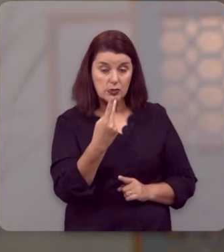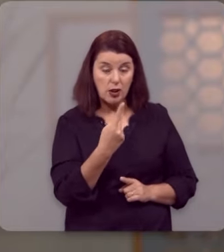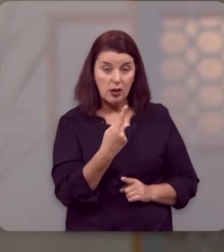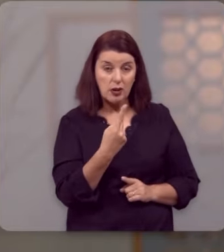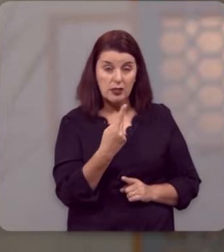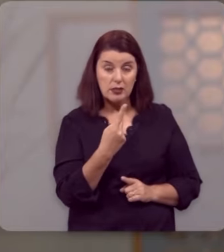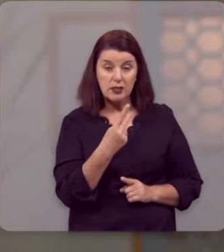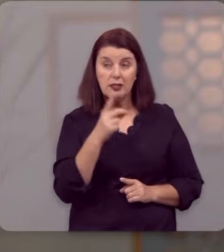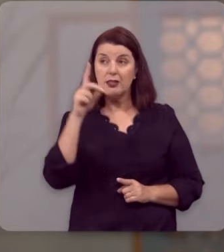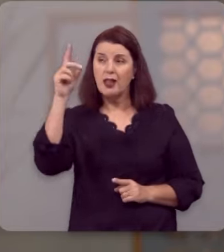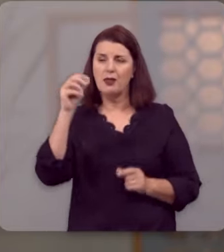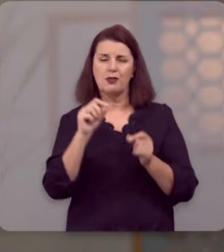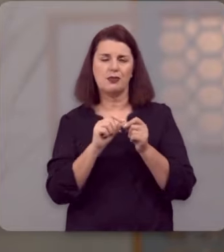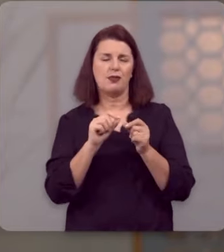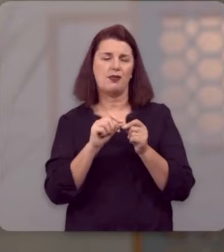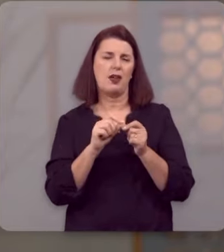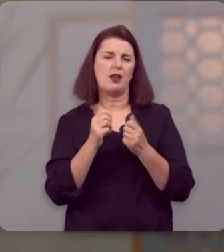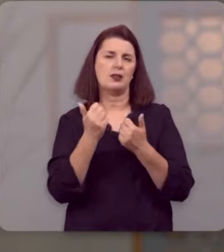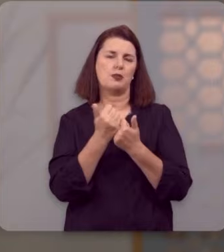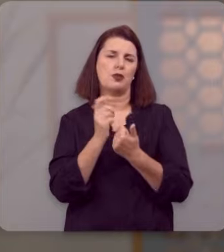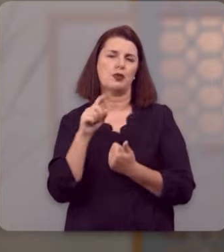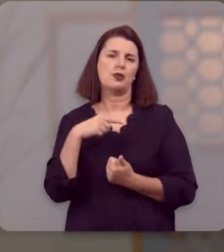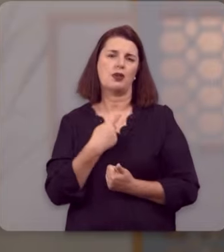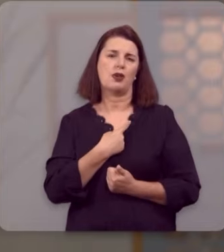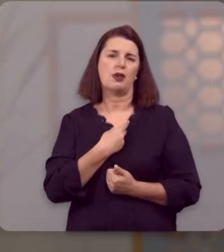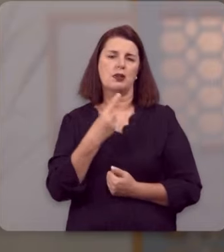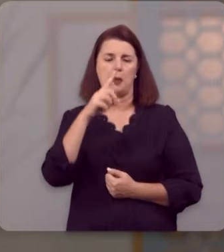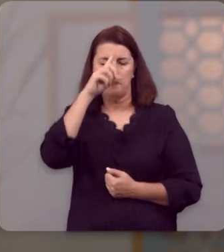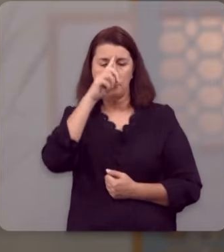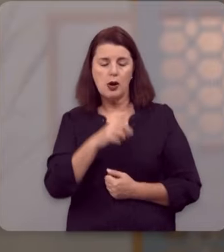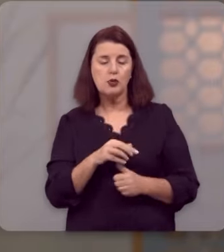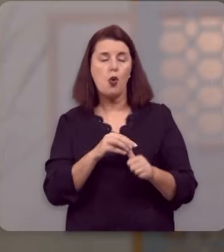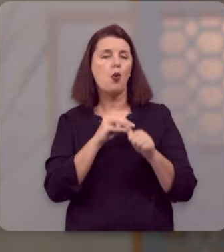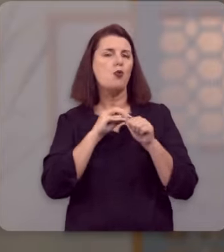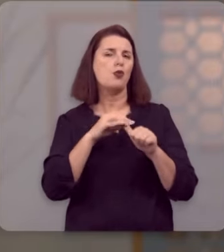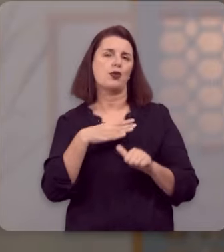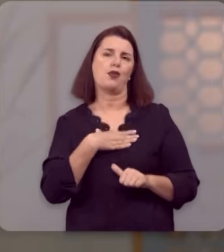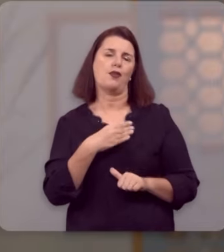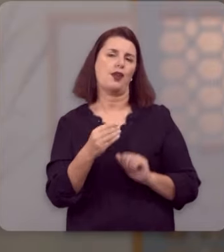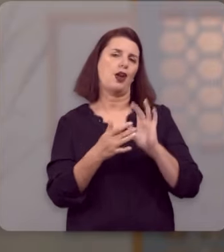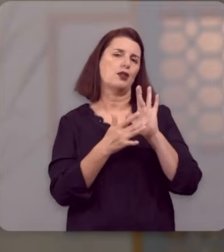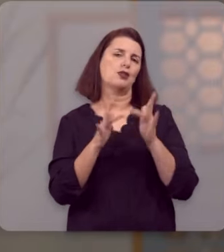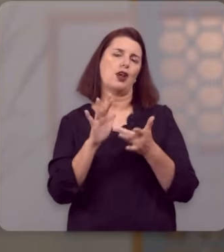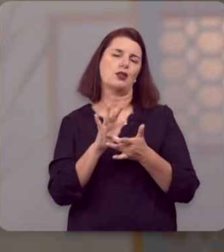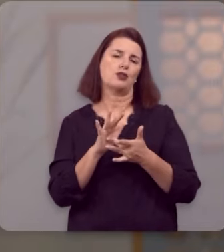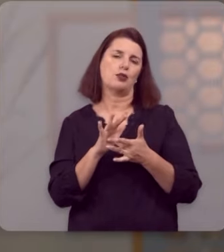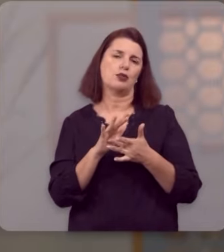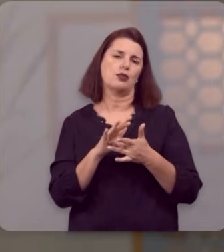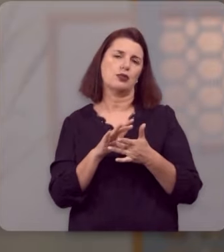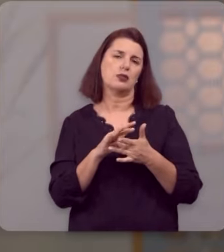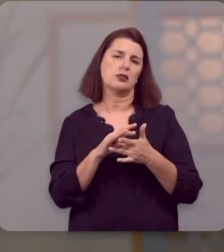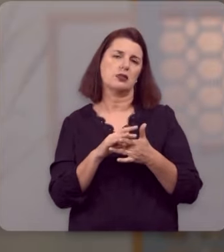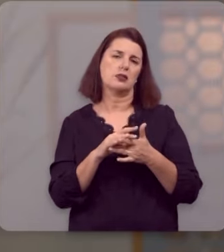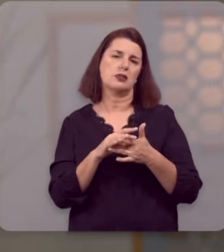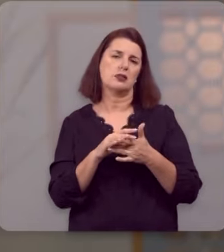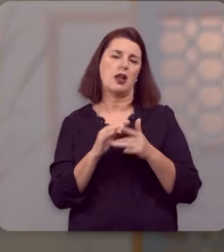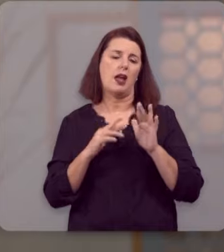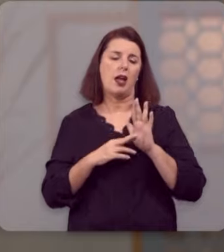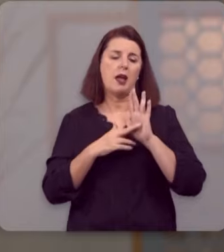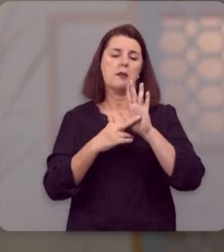fazer. Deus fez por você e por mim. Deus enviou o seu filho, seu único filho, como o nosso fiador,